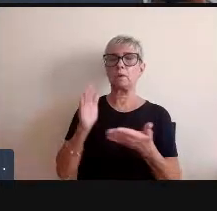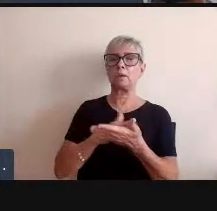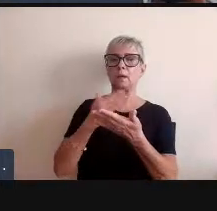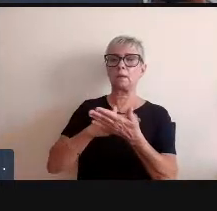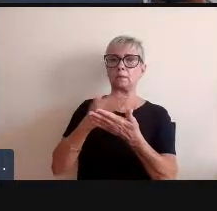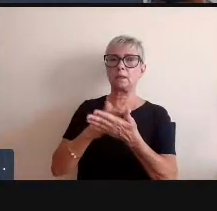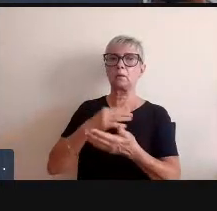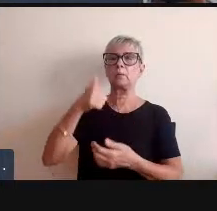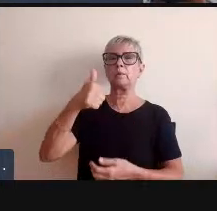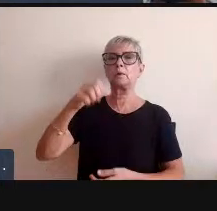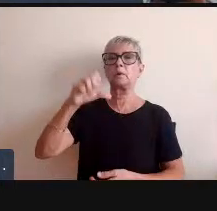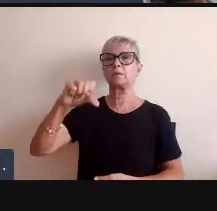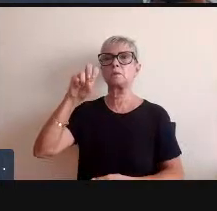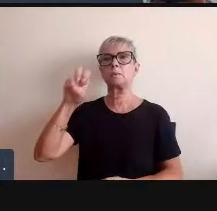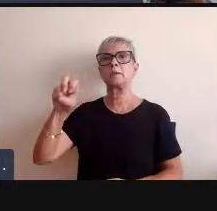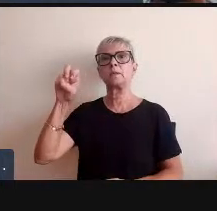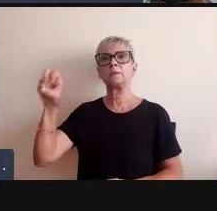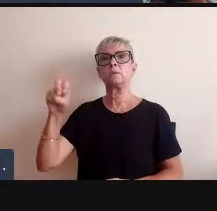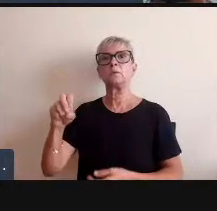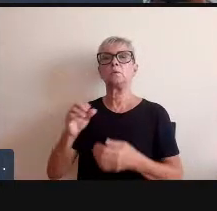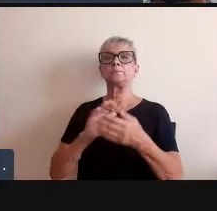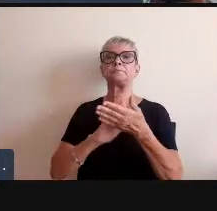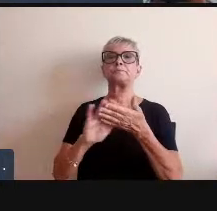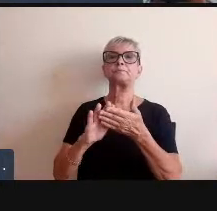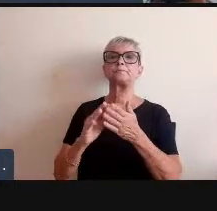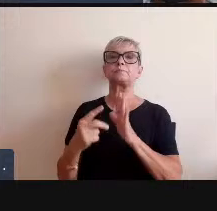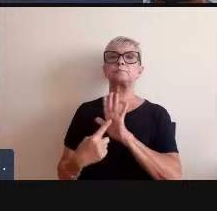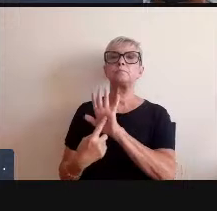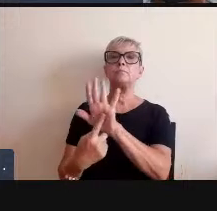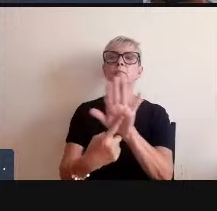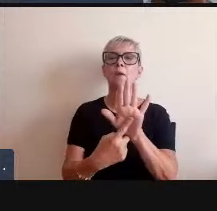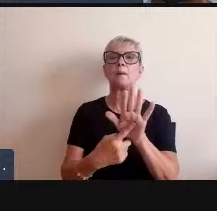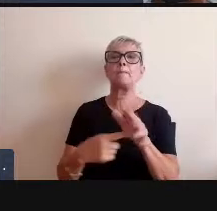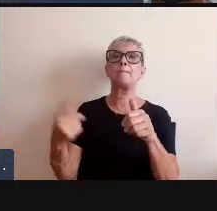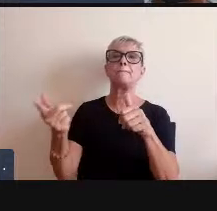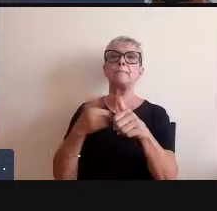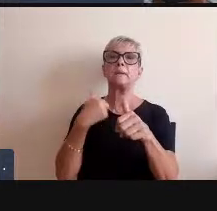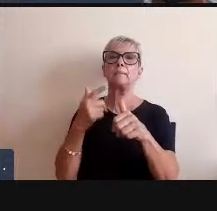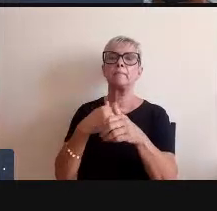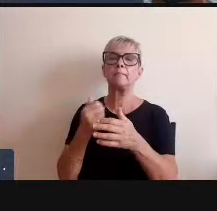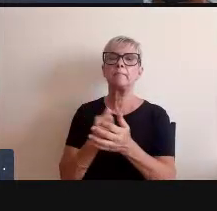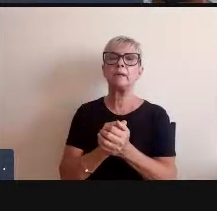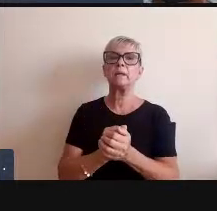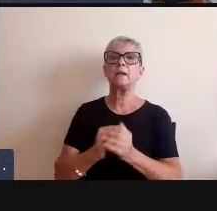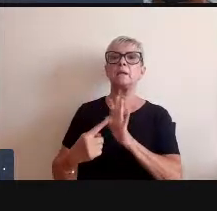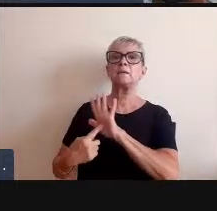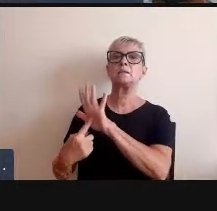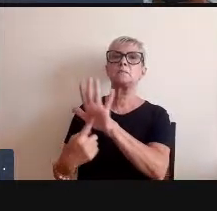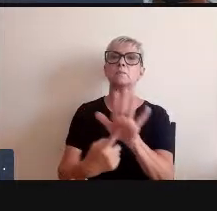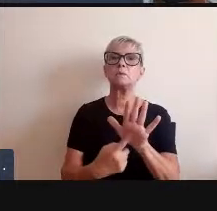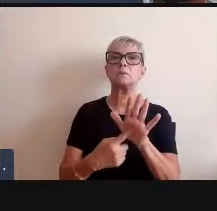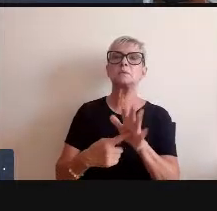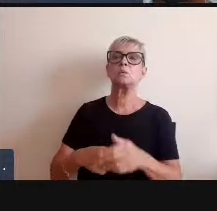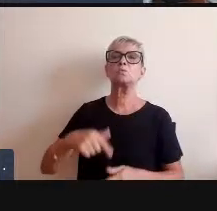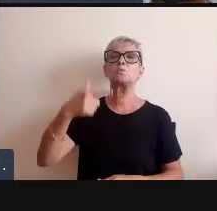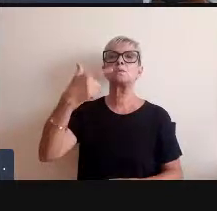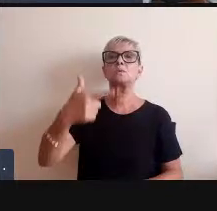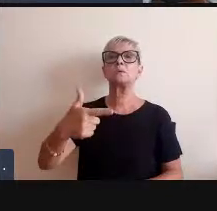na capa está escrito a maior exposição de fotografia de todos os tempos 278